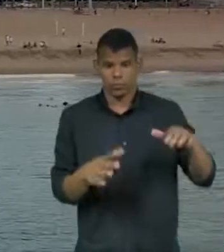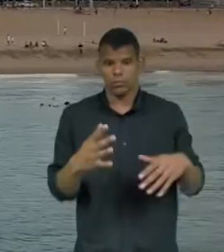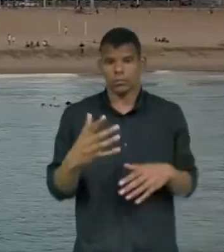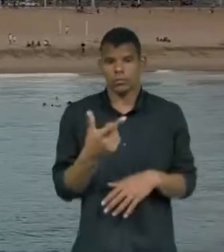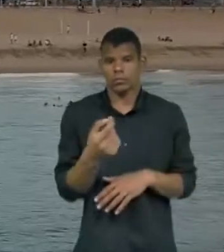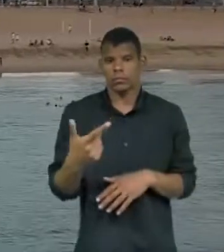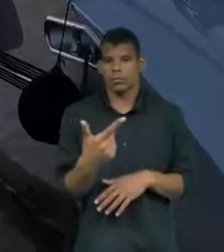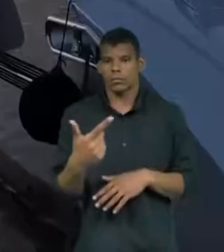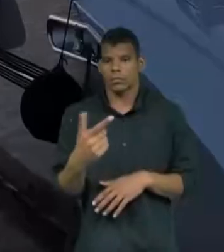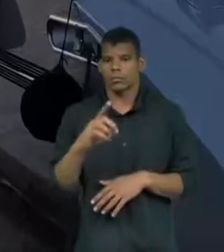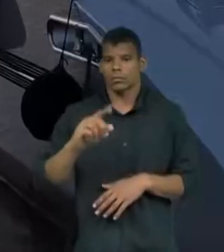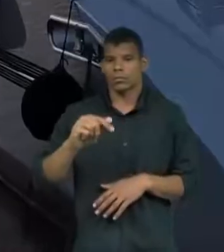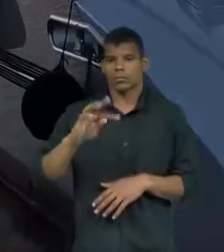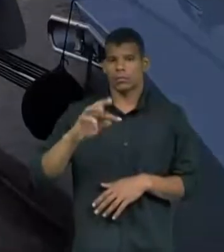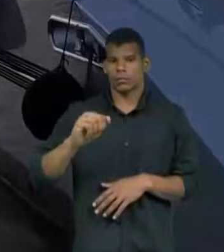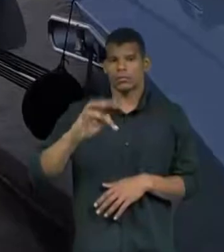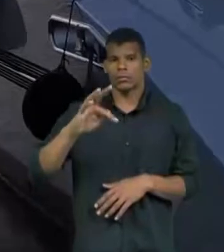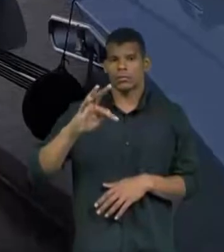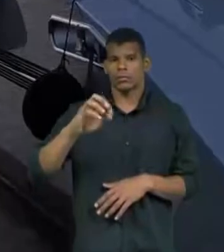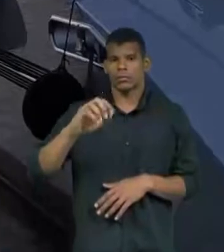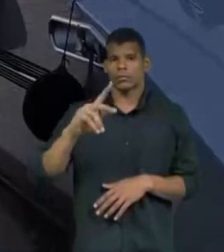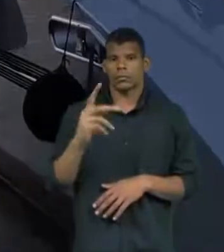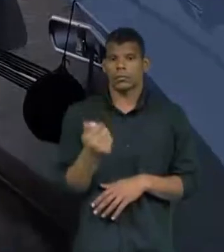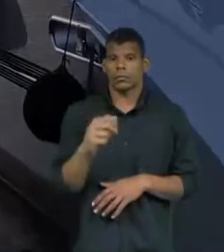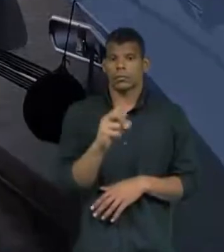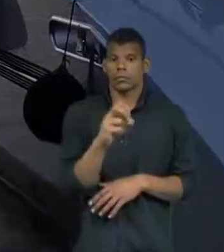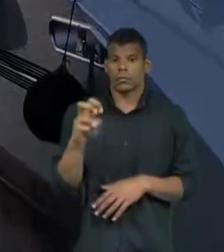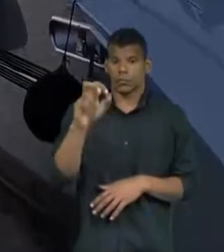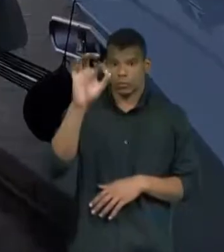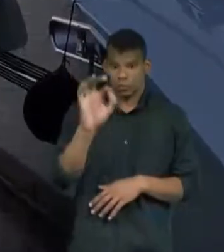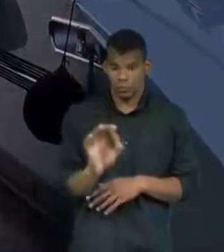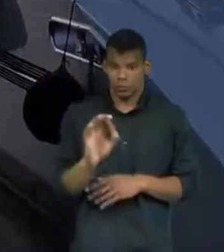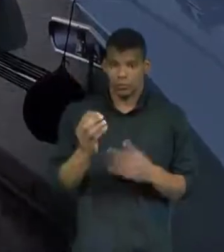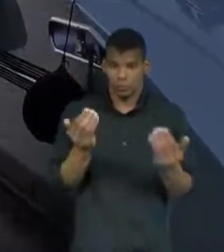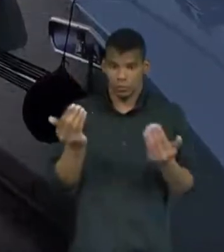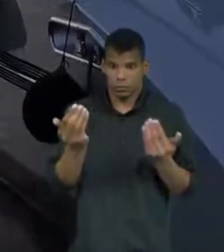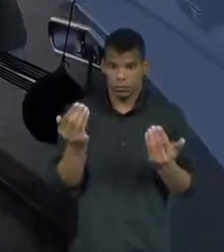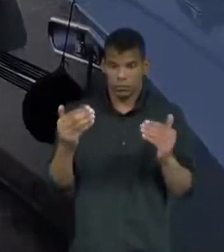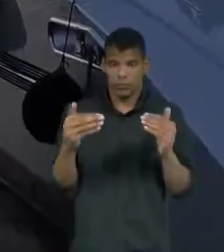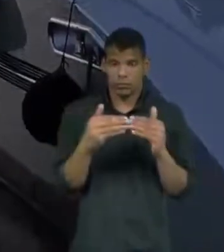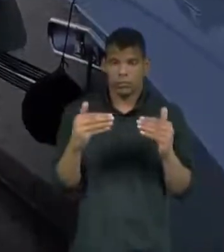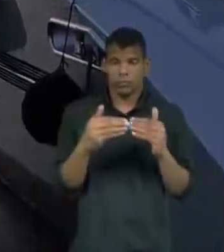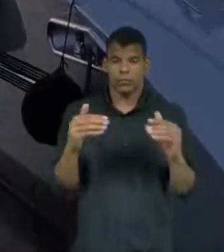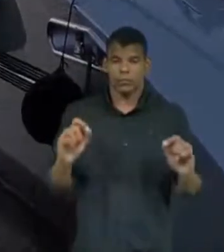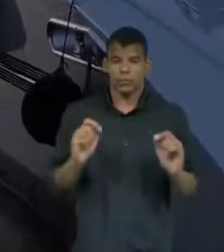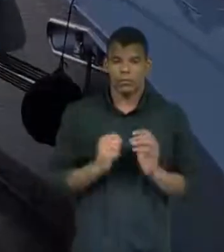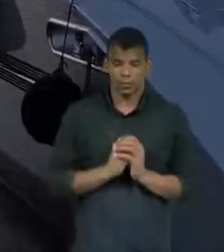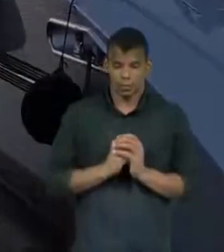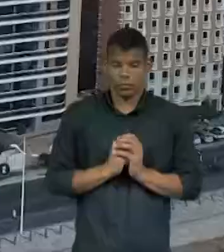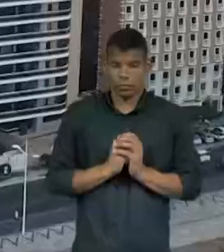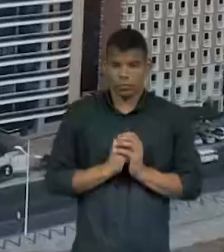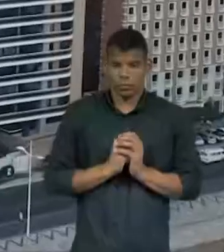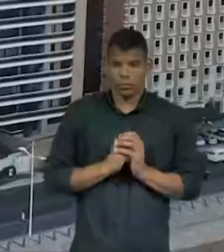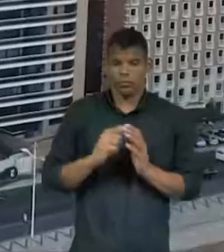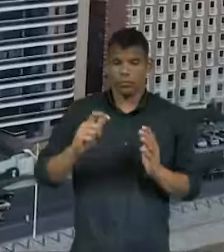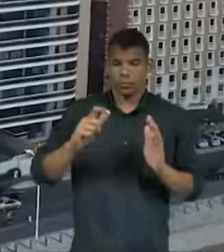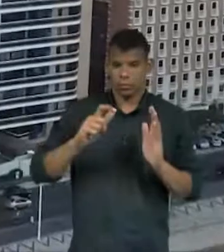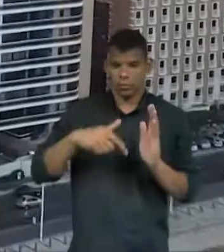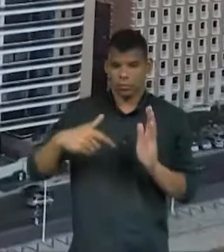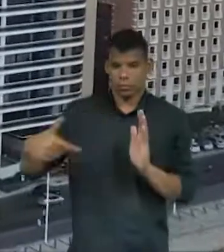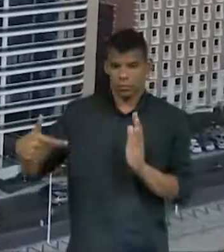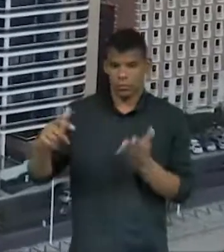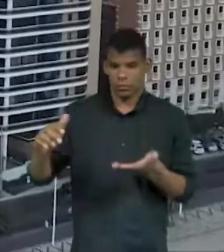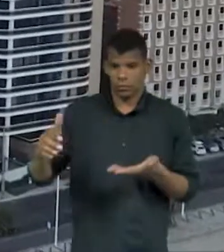Brasil Data Folha, 85% dos entrevistados concordam com o aumento dos impostos de pessoas